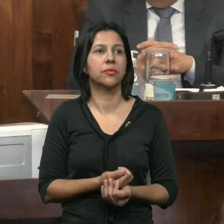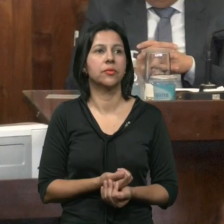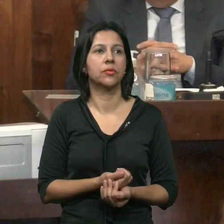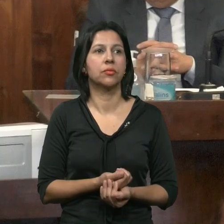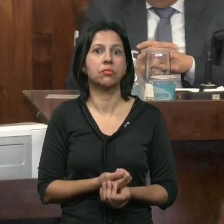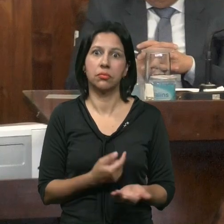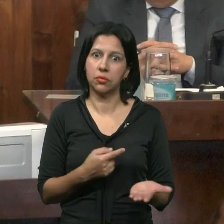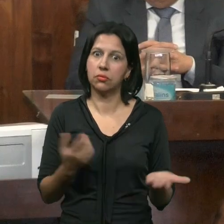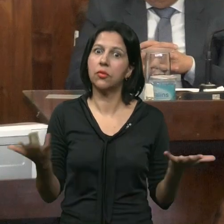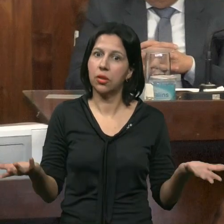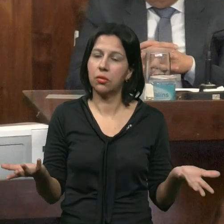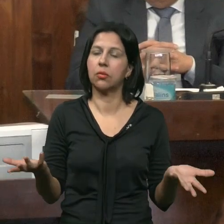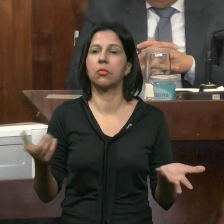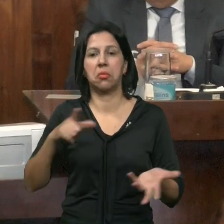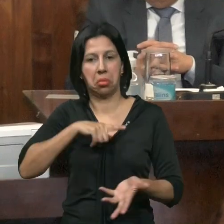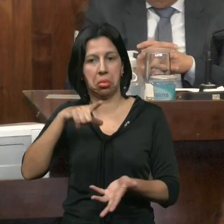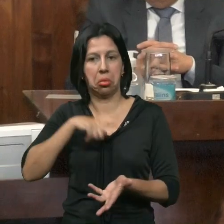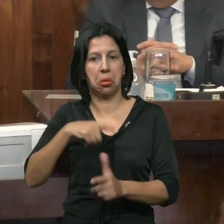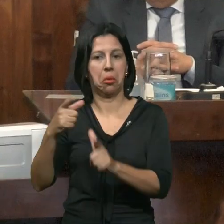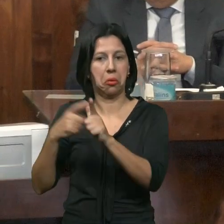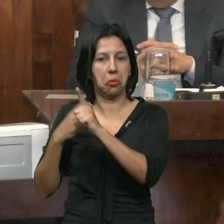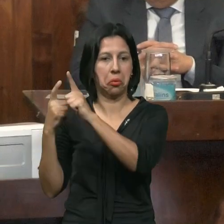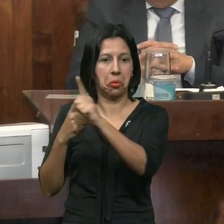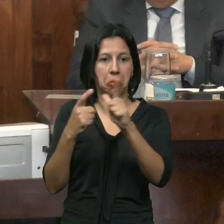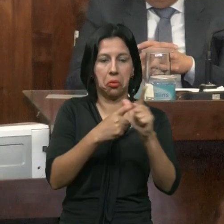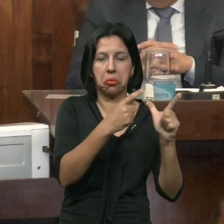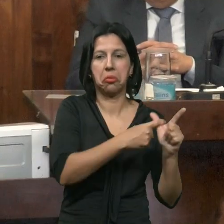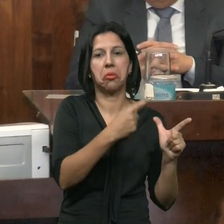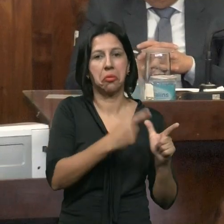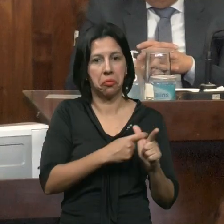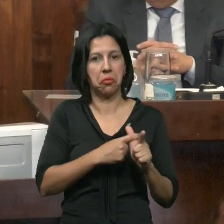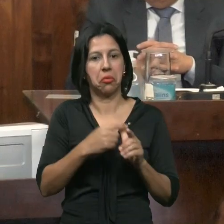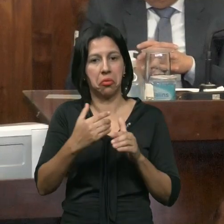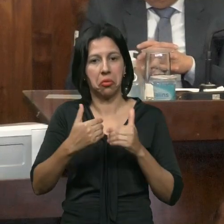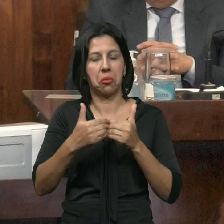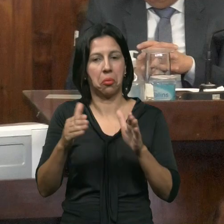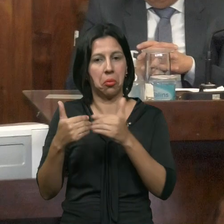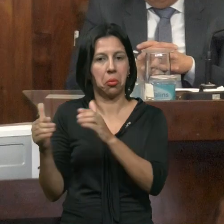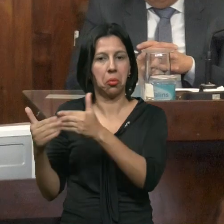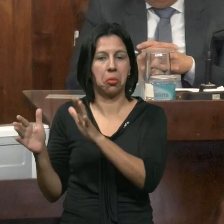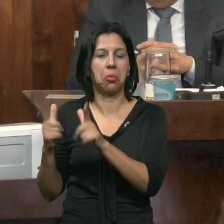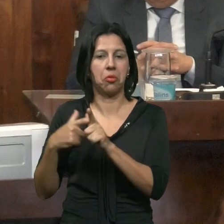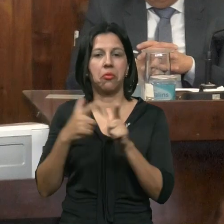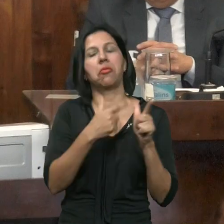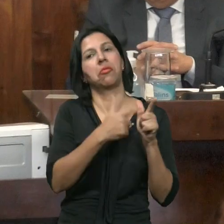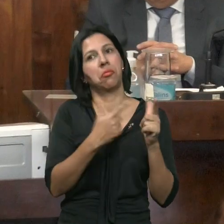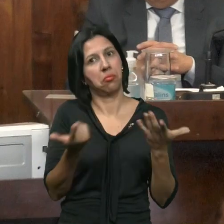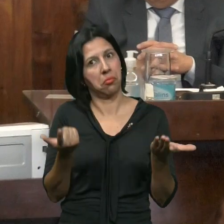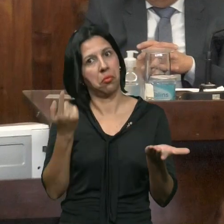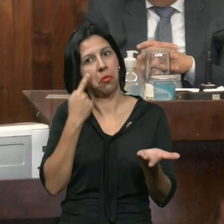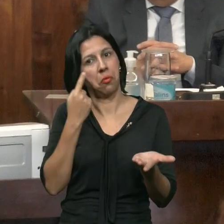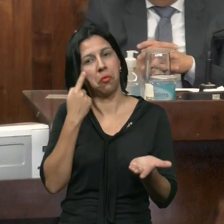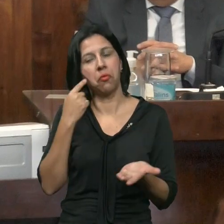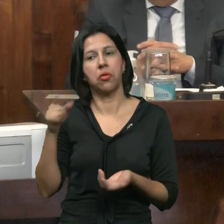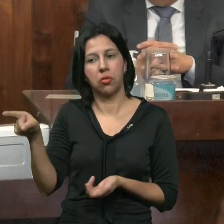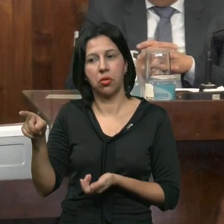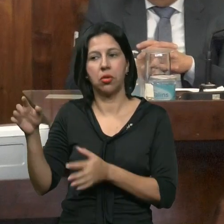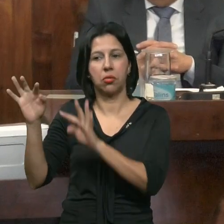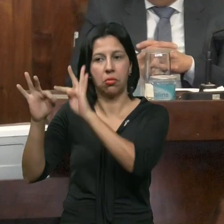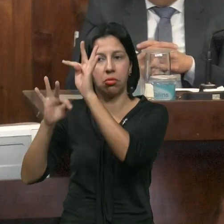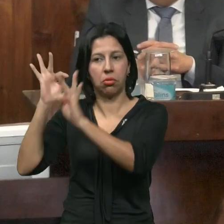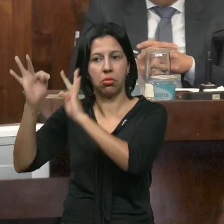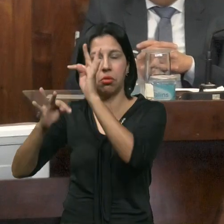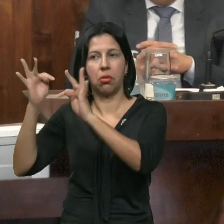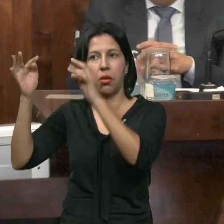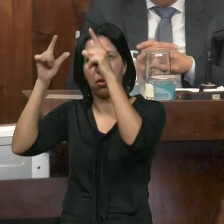Assumindo Diversas Despesas Então Eu Acredito Que Valorizar Os técnicos De Enfermagem Nesse